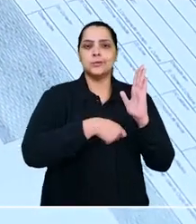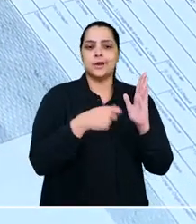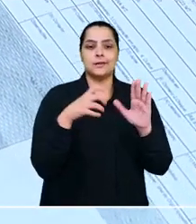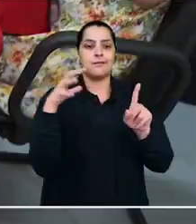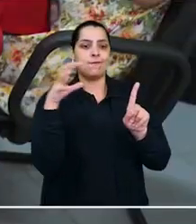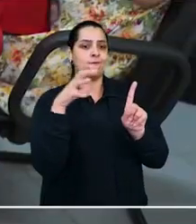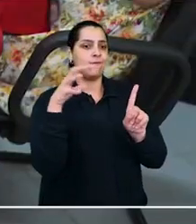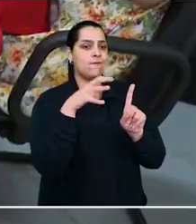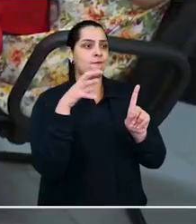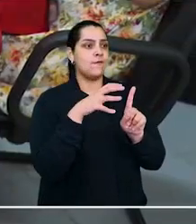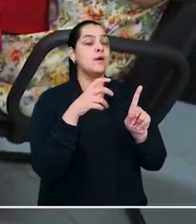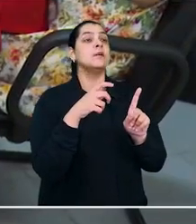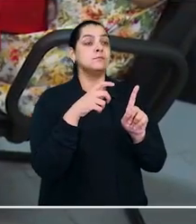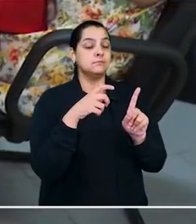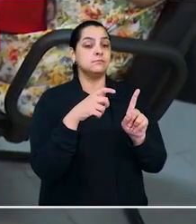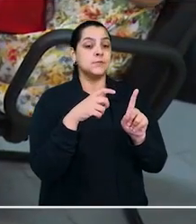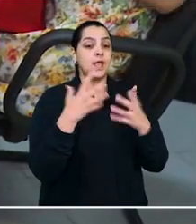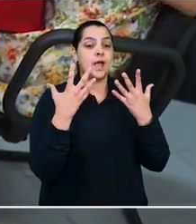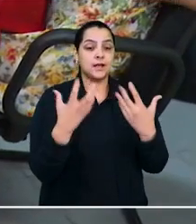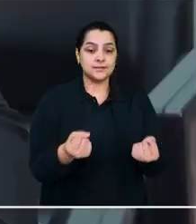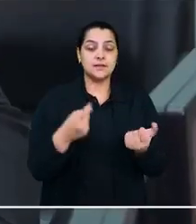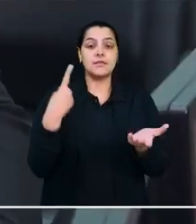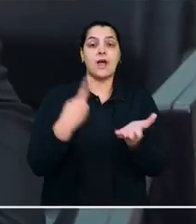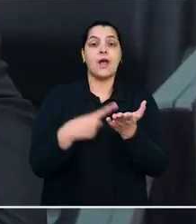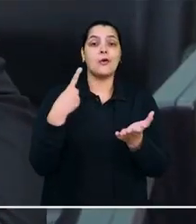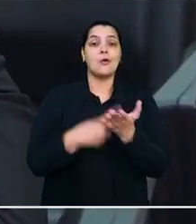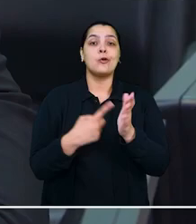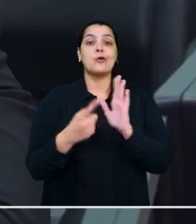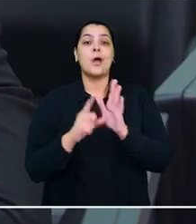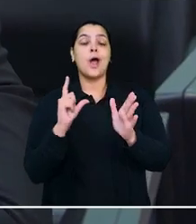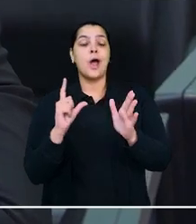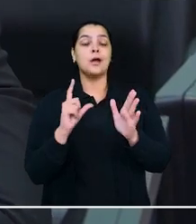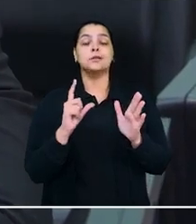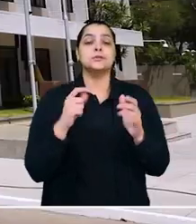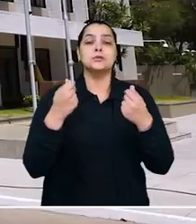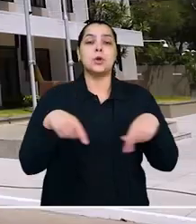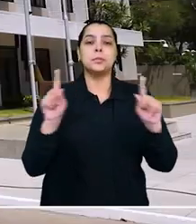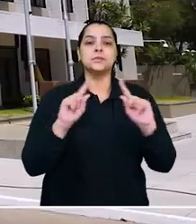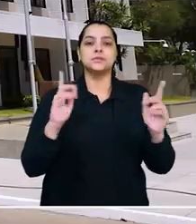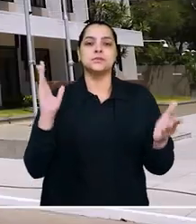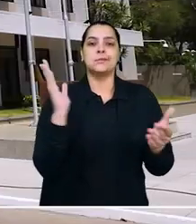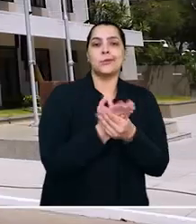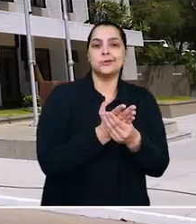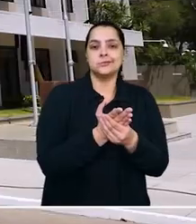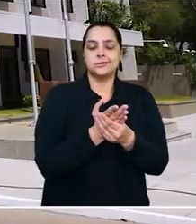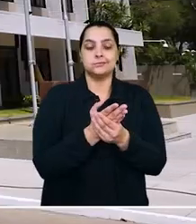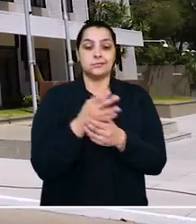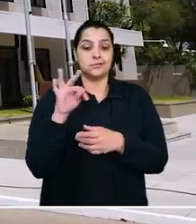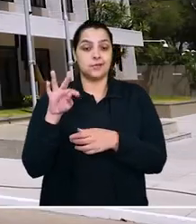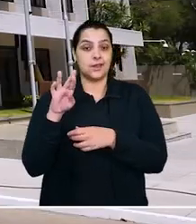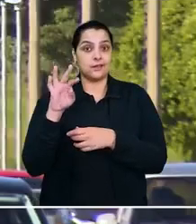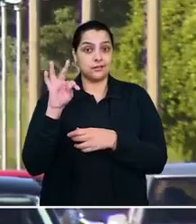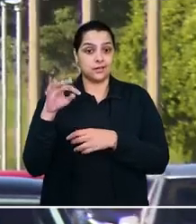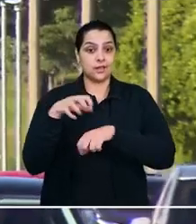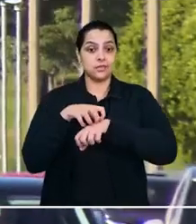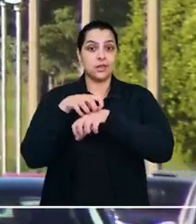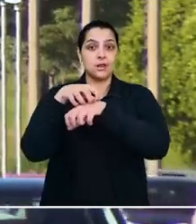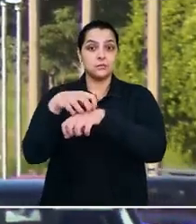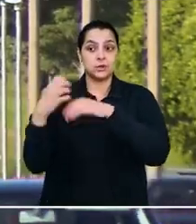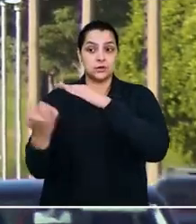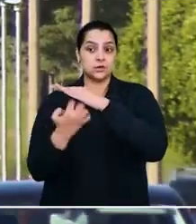trabalhador a acionar a justiça e aceitar um acordo desfavorável. Além disso, o TRT entendeu que a